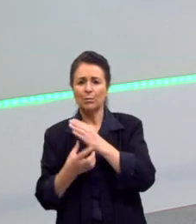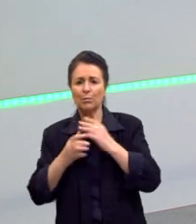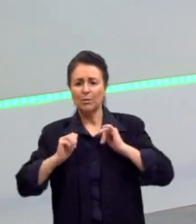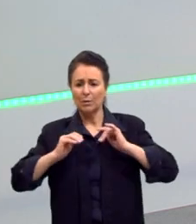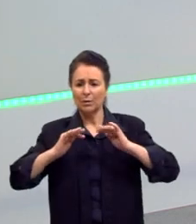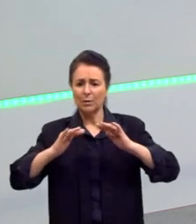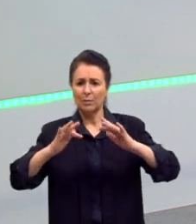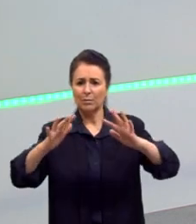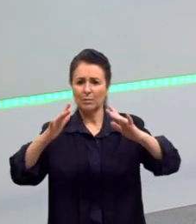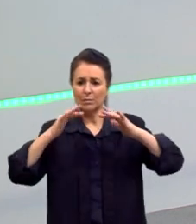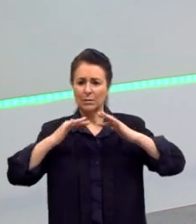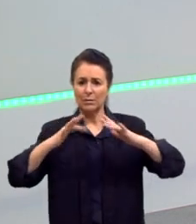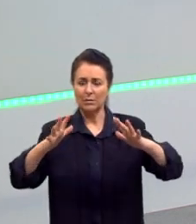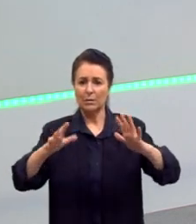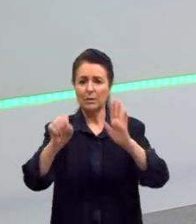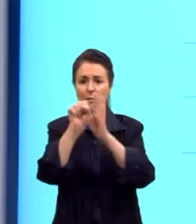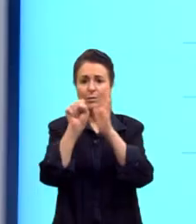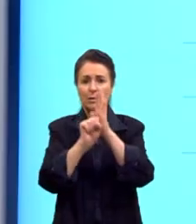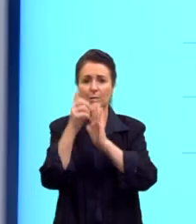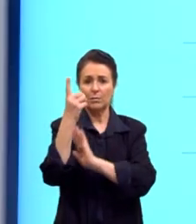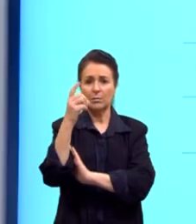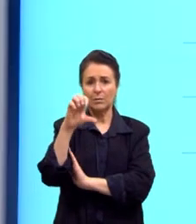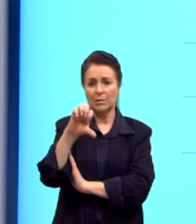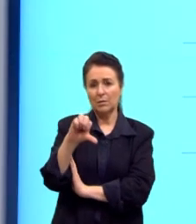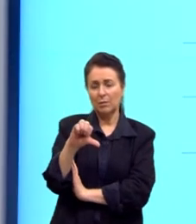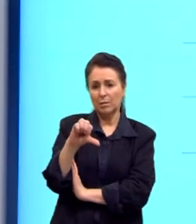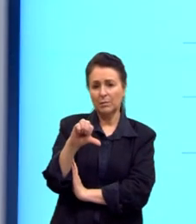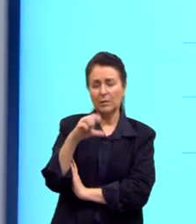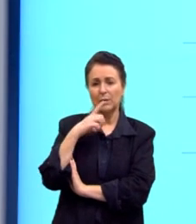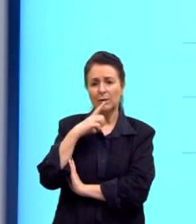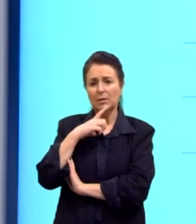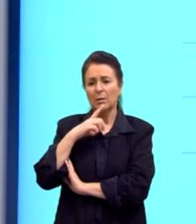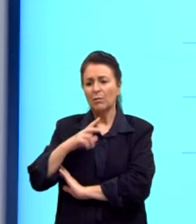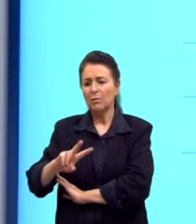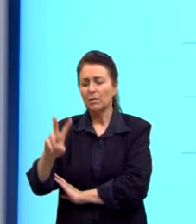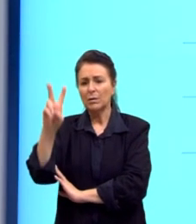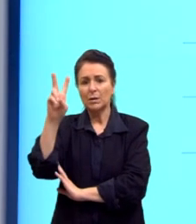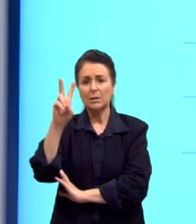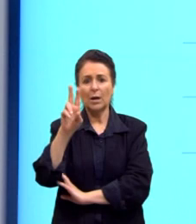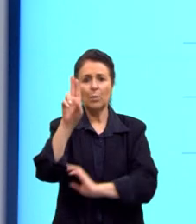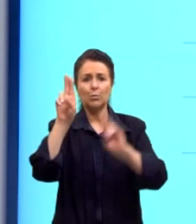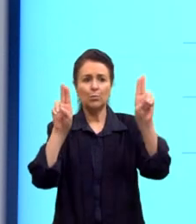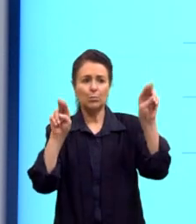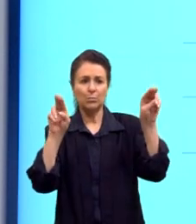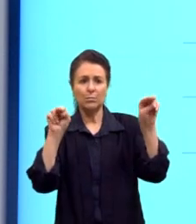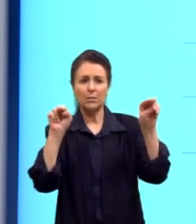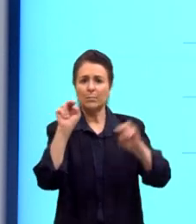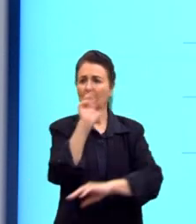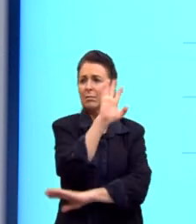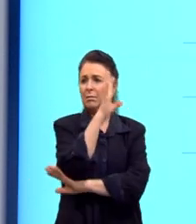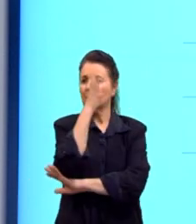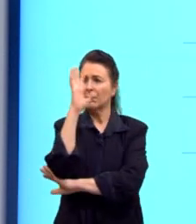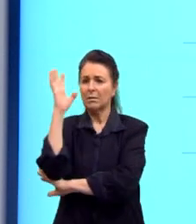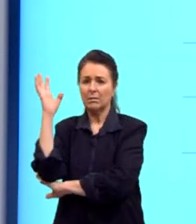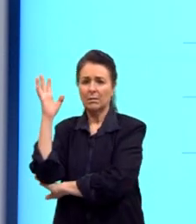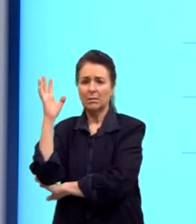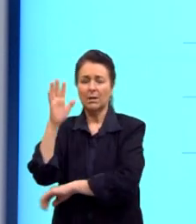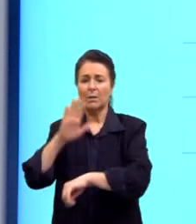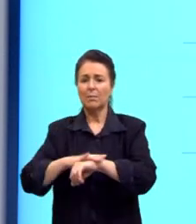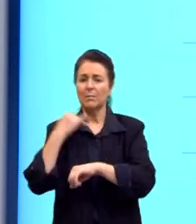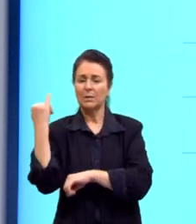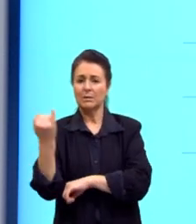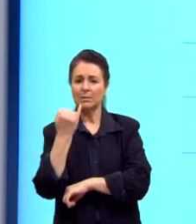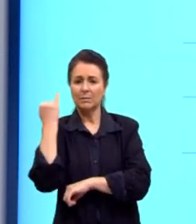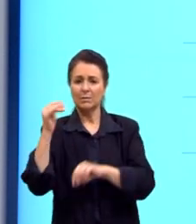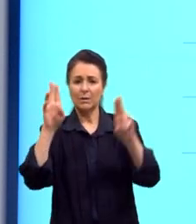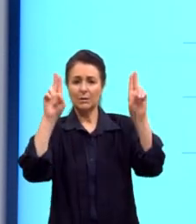XIX. A gente já não valoriza tanto os temas com a natureza. gente vai dar mais importância